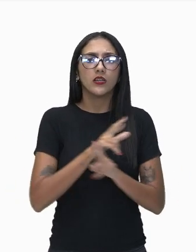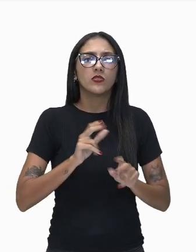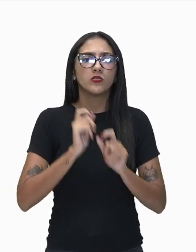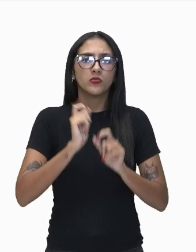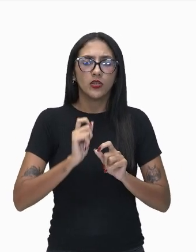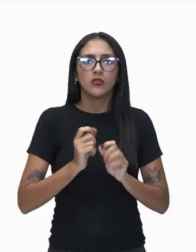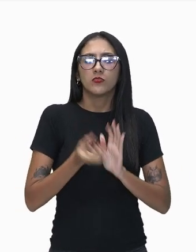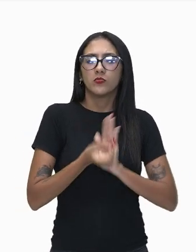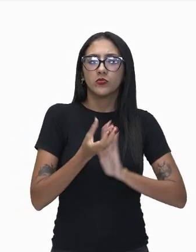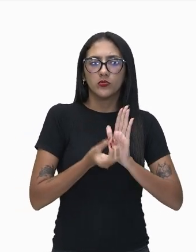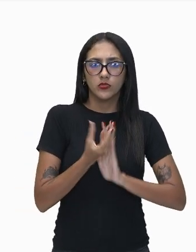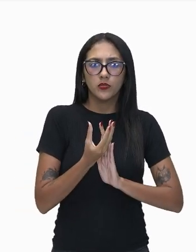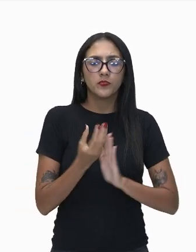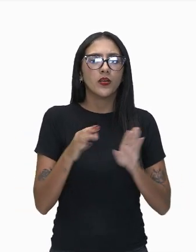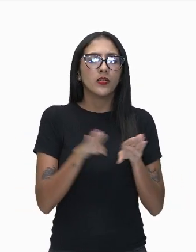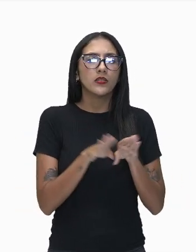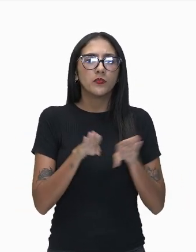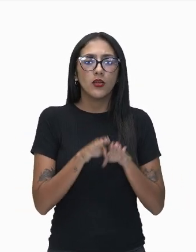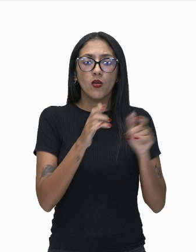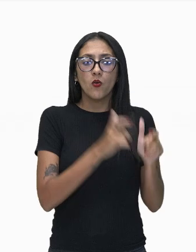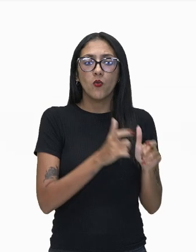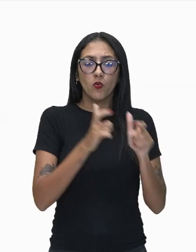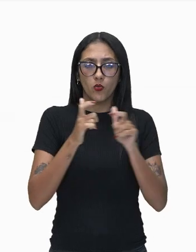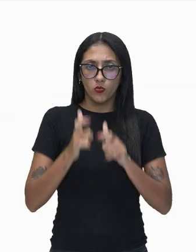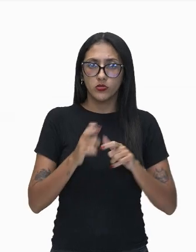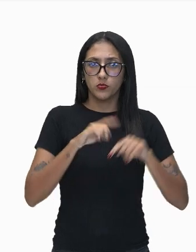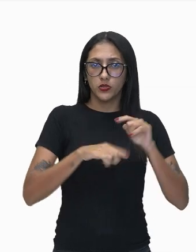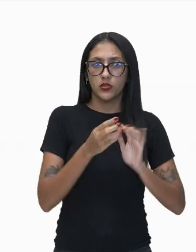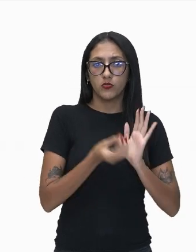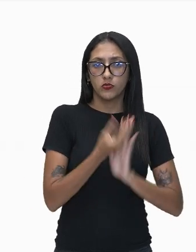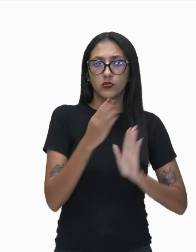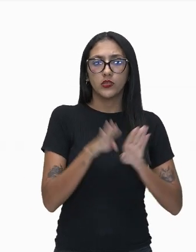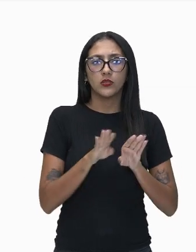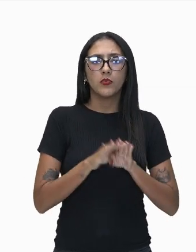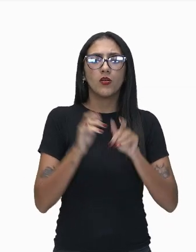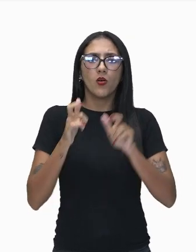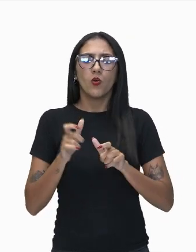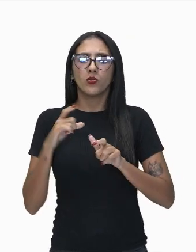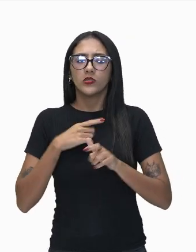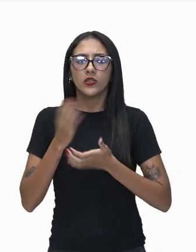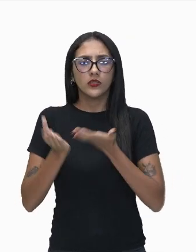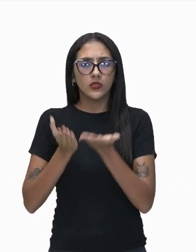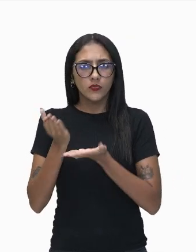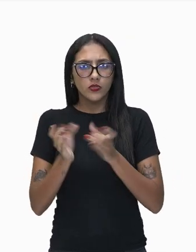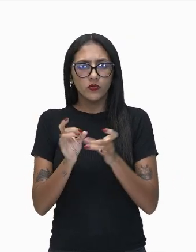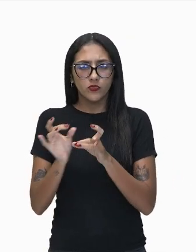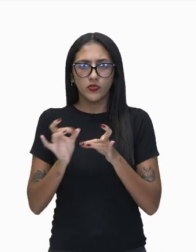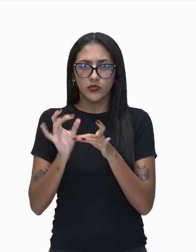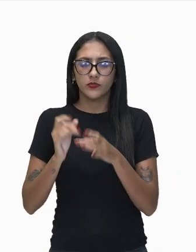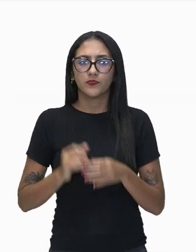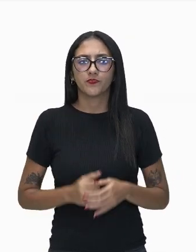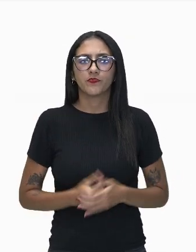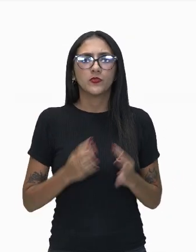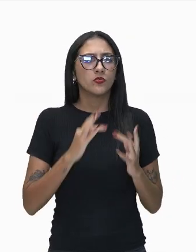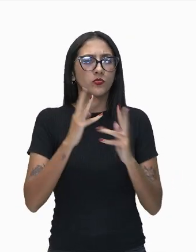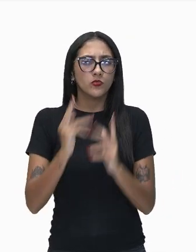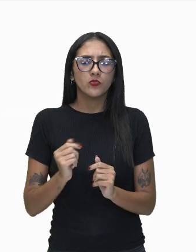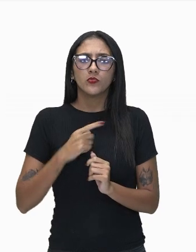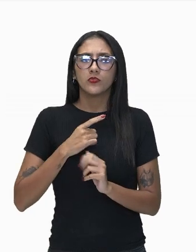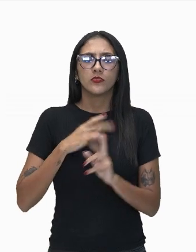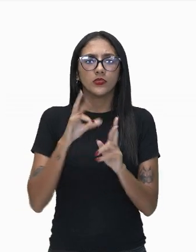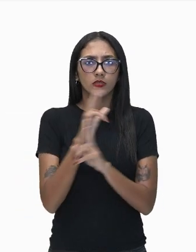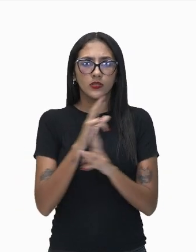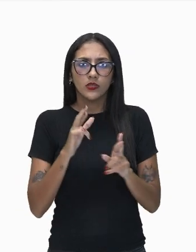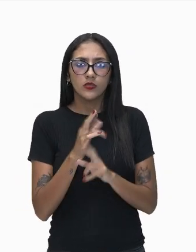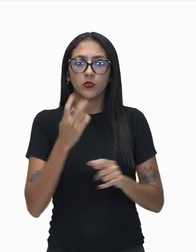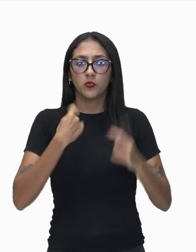E também na natureza dos bens ou serviços que elas geram. Então, isso tudo influencia na economia de